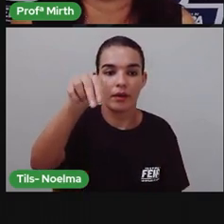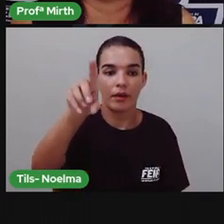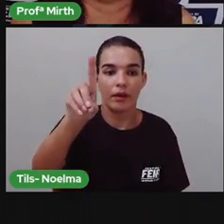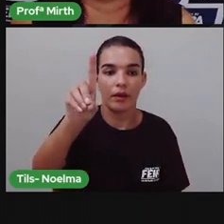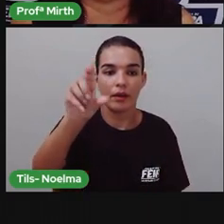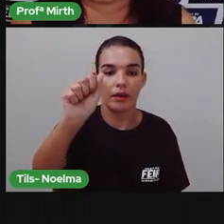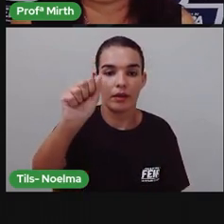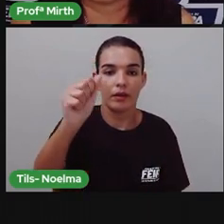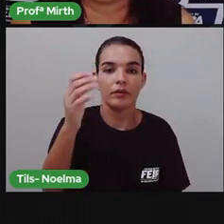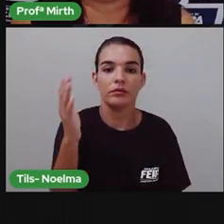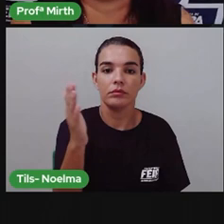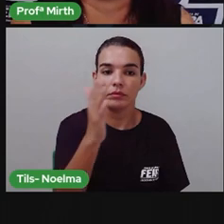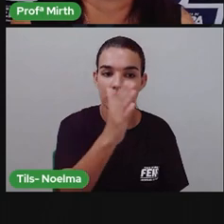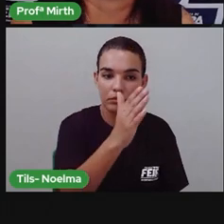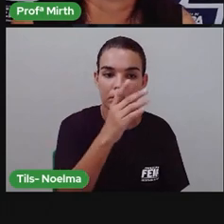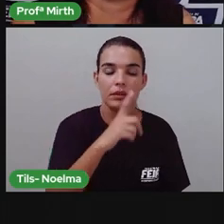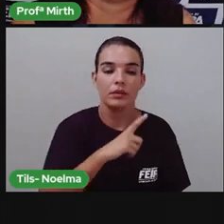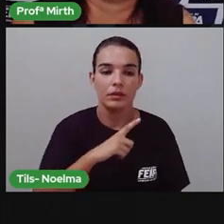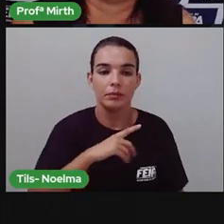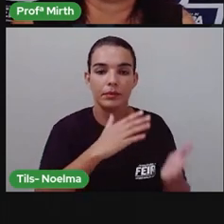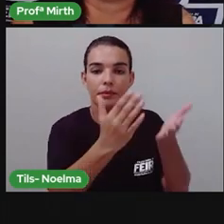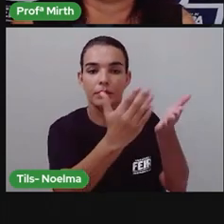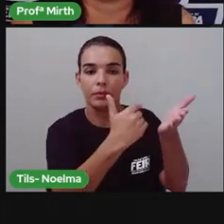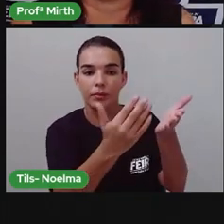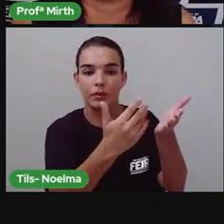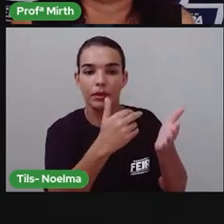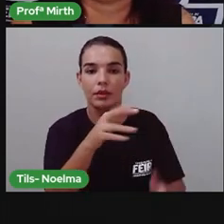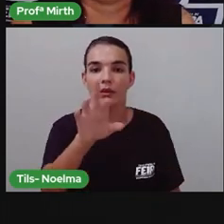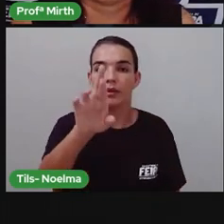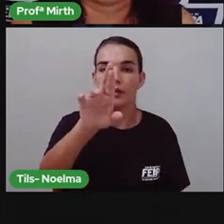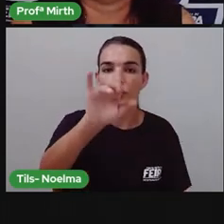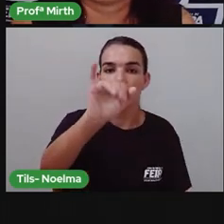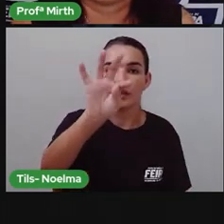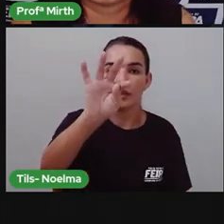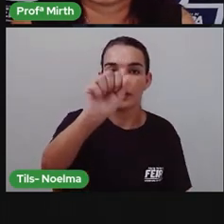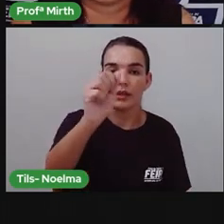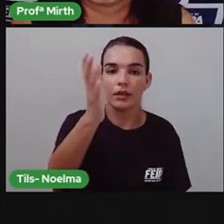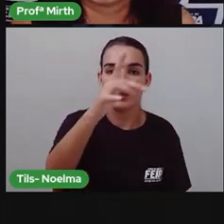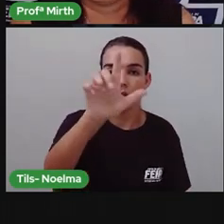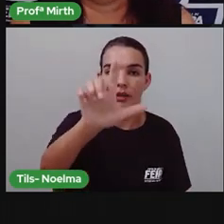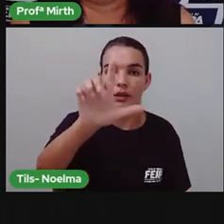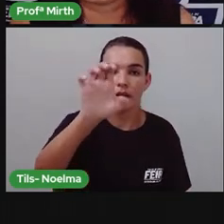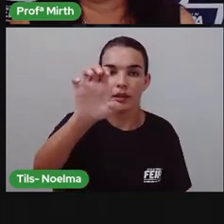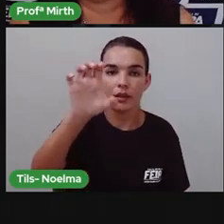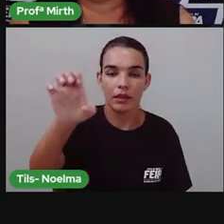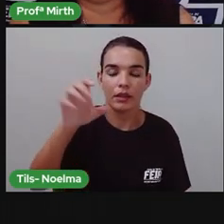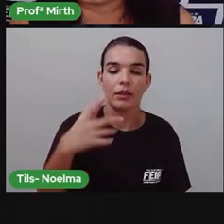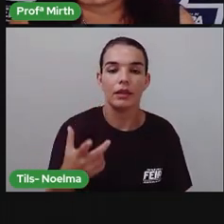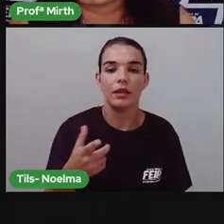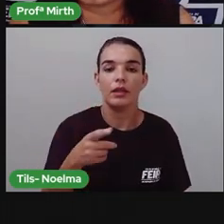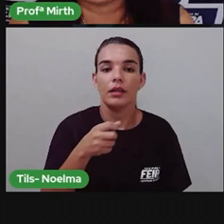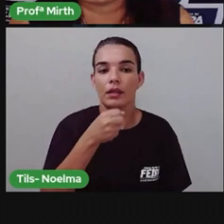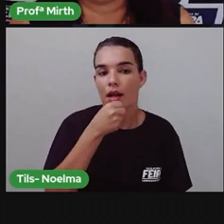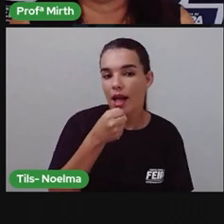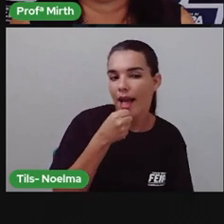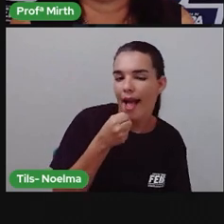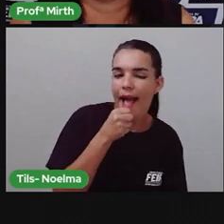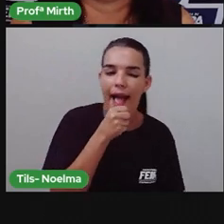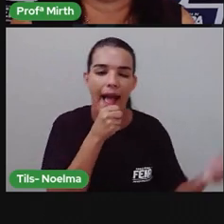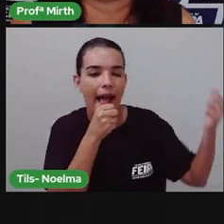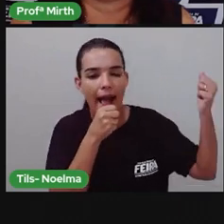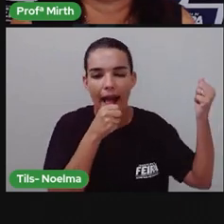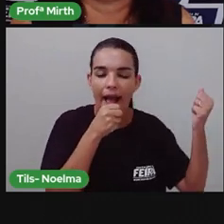autobiografia, que é uma cantora, né? Também um livro que fala sobre a vida dela. O diário de Anne Frank também,